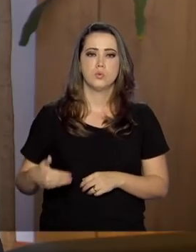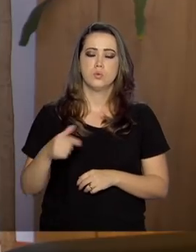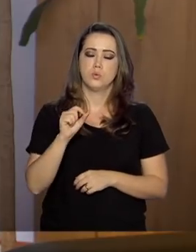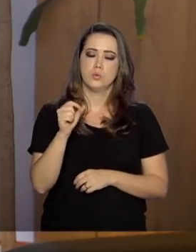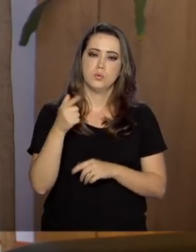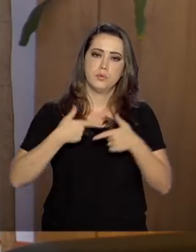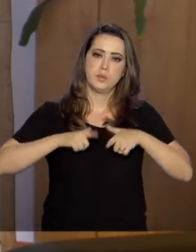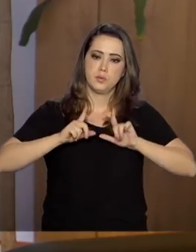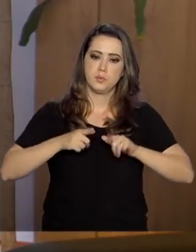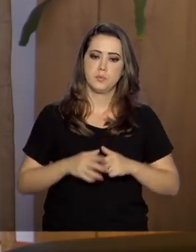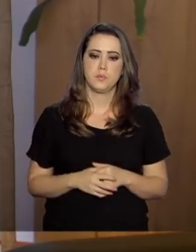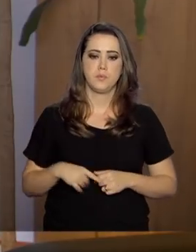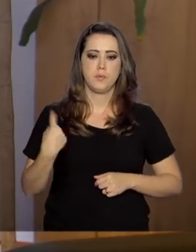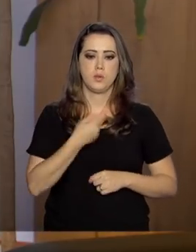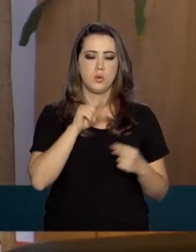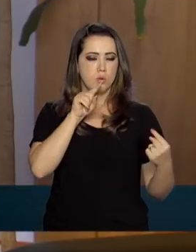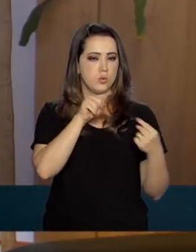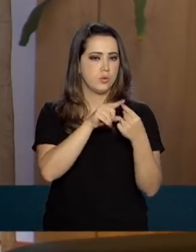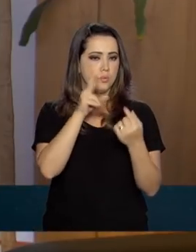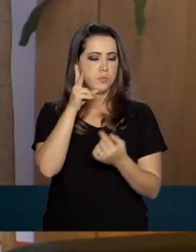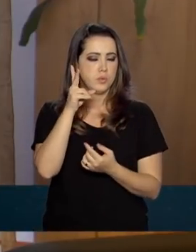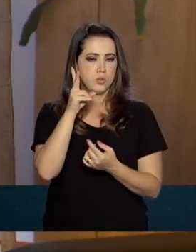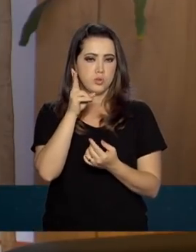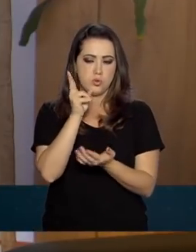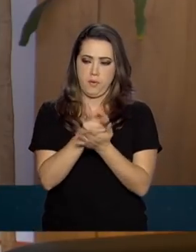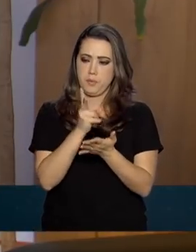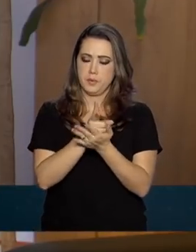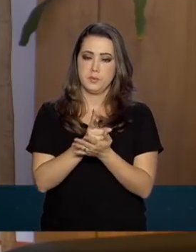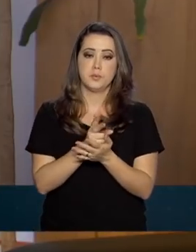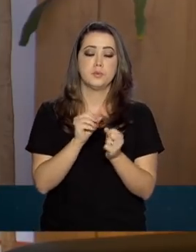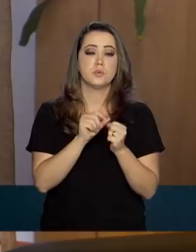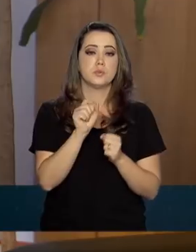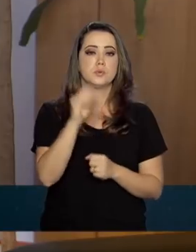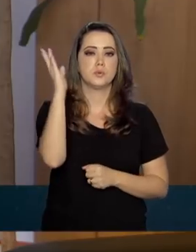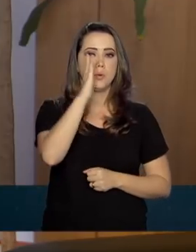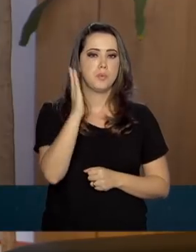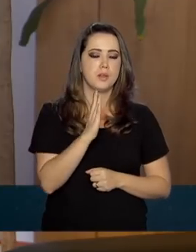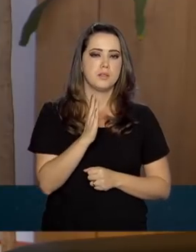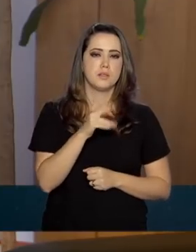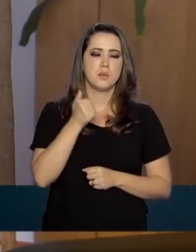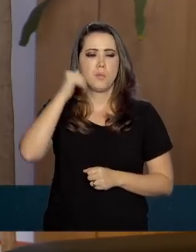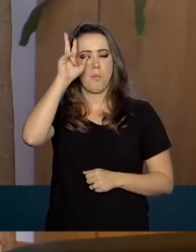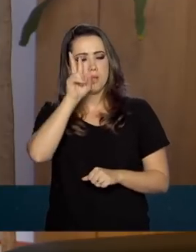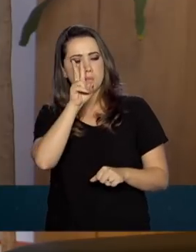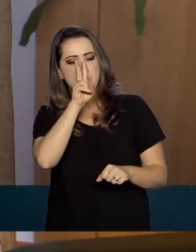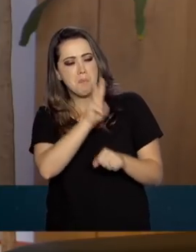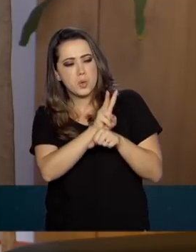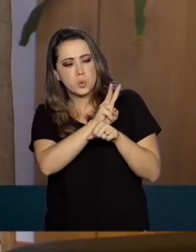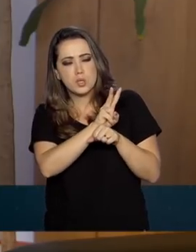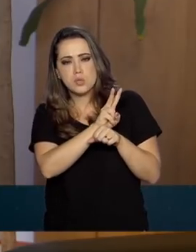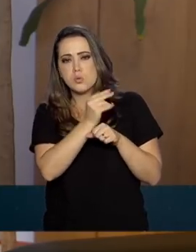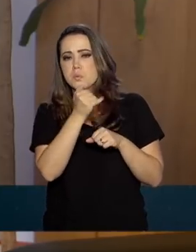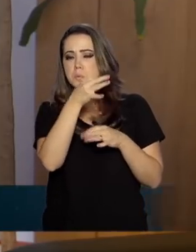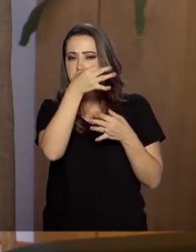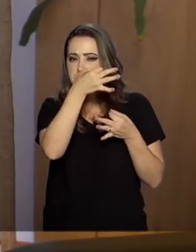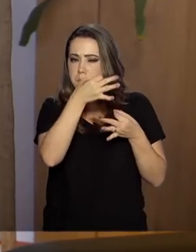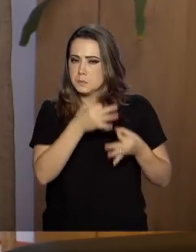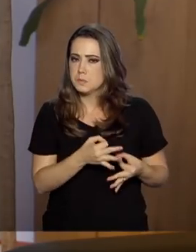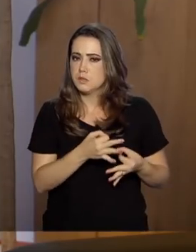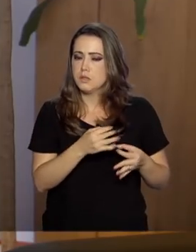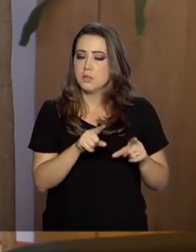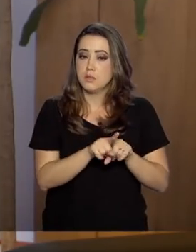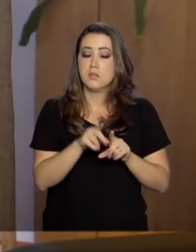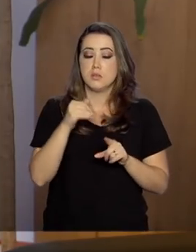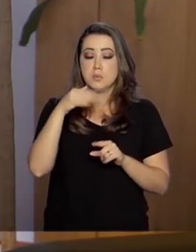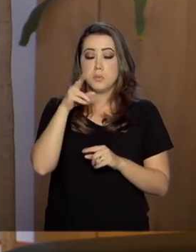objetivo comum é fazer o Brasil, o país inteiro, ser mais protegido, ser mais resiliente e